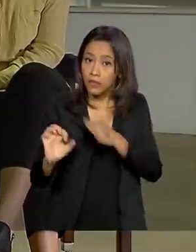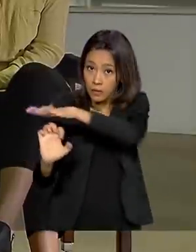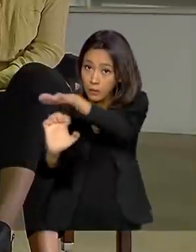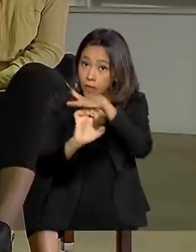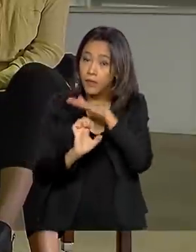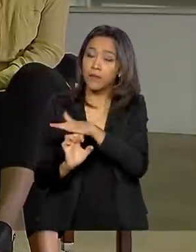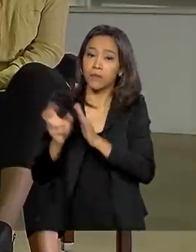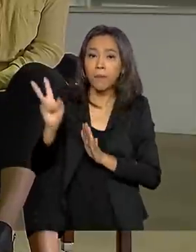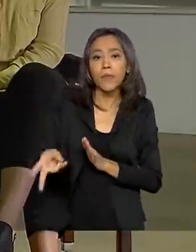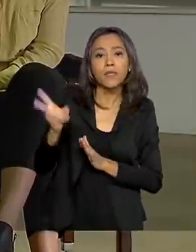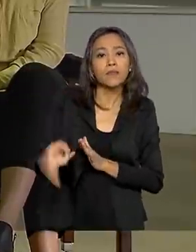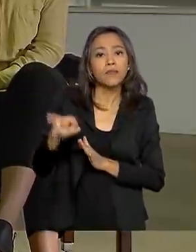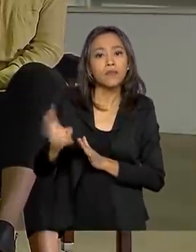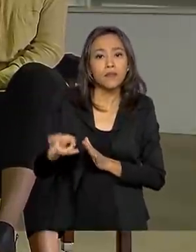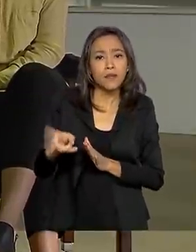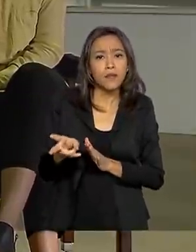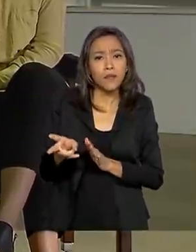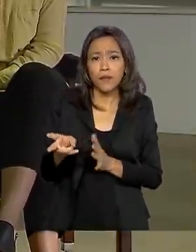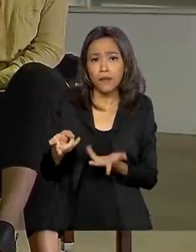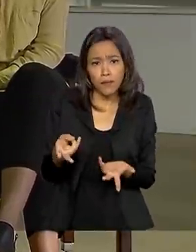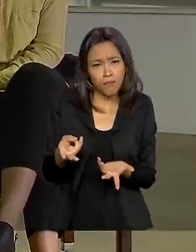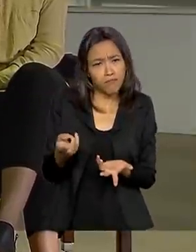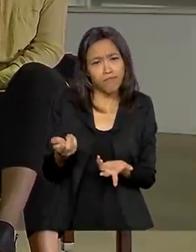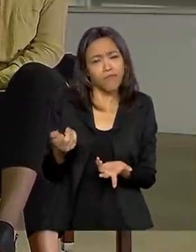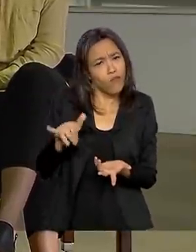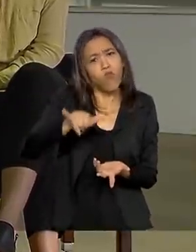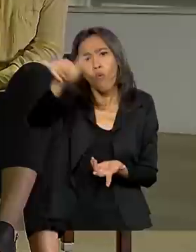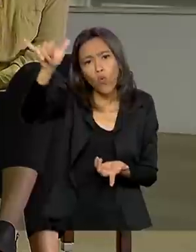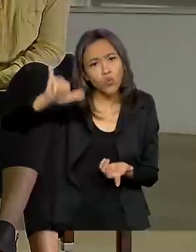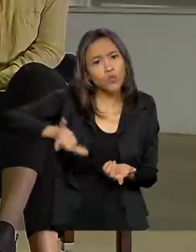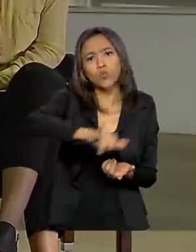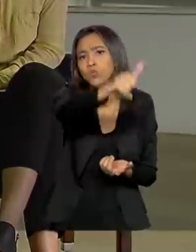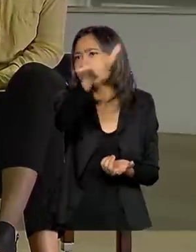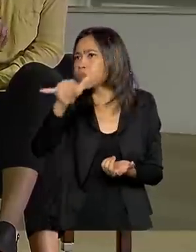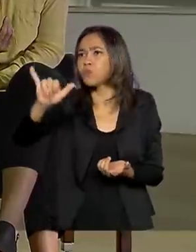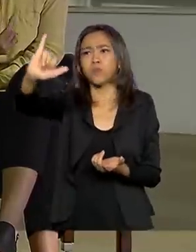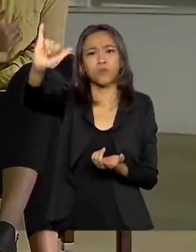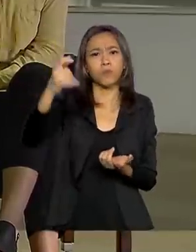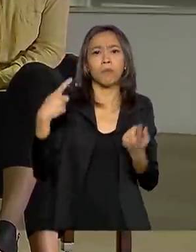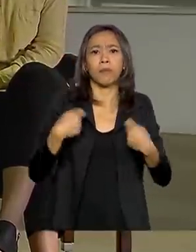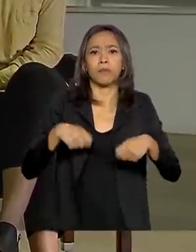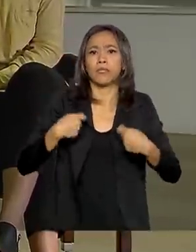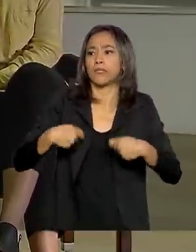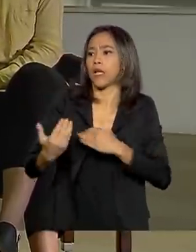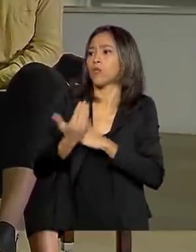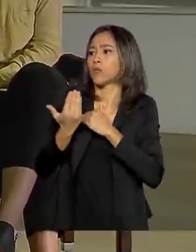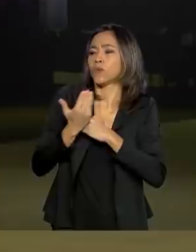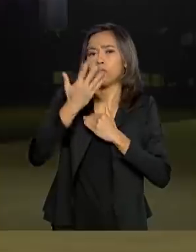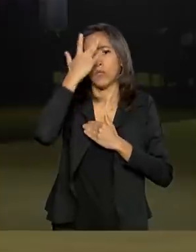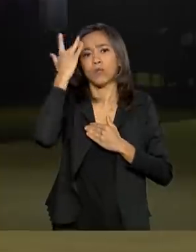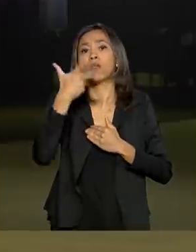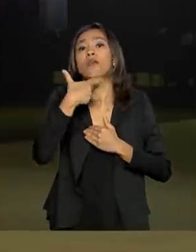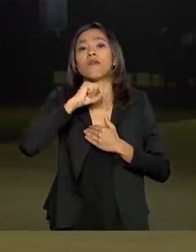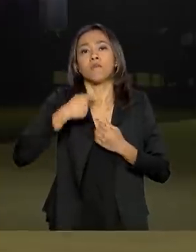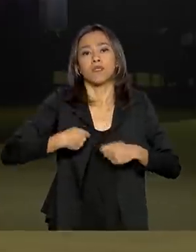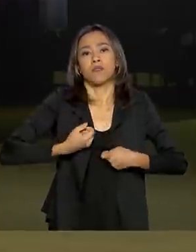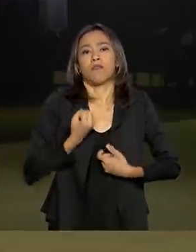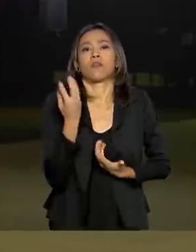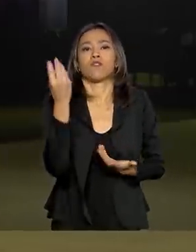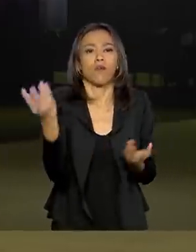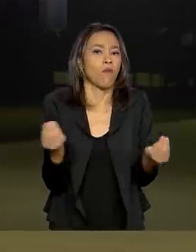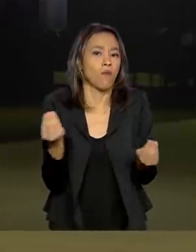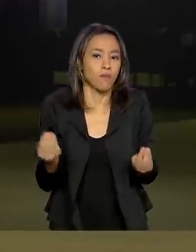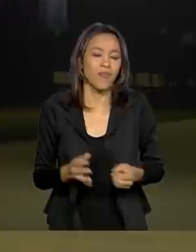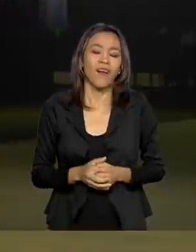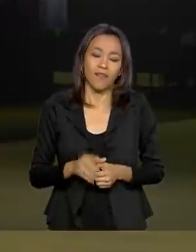respeito à manutenção de um mínimo de voos para atender às necessidades de quem precisa viajar? Seguramente, o setor